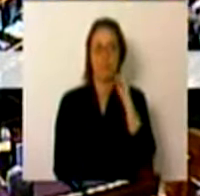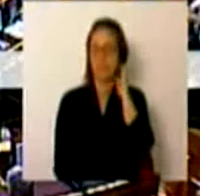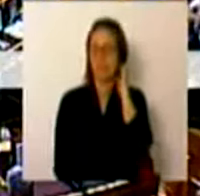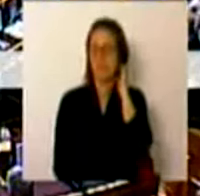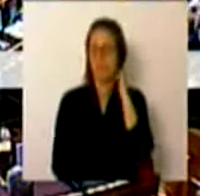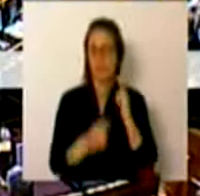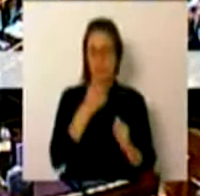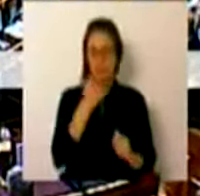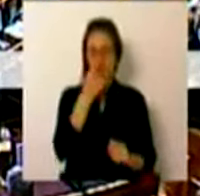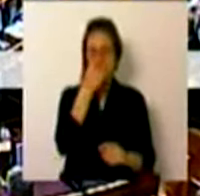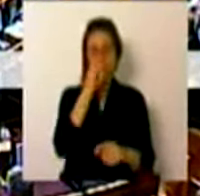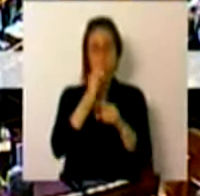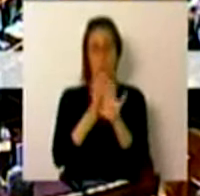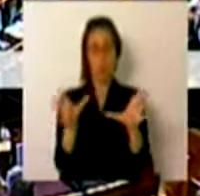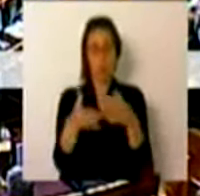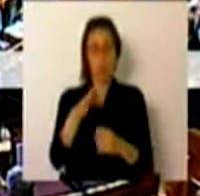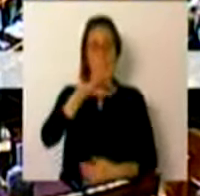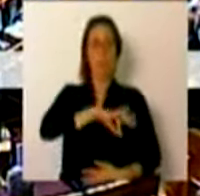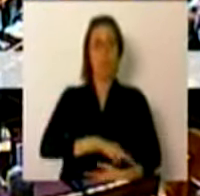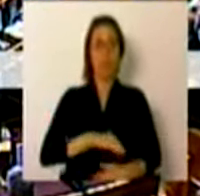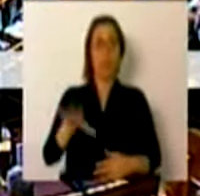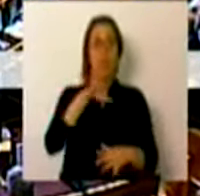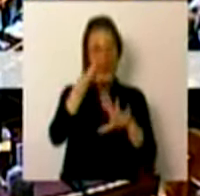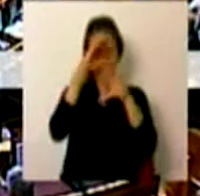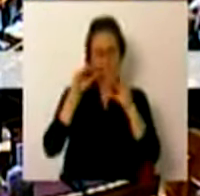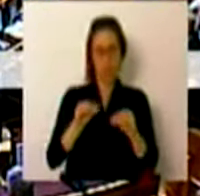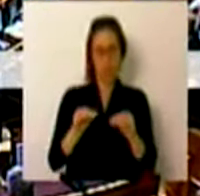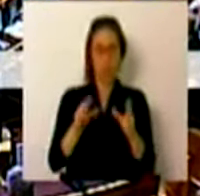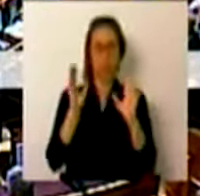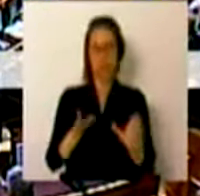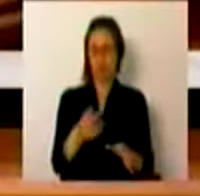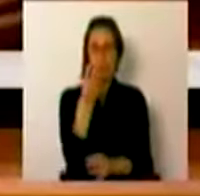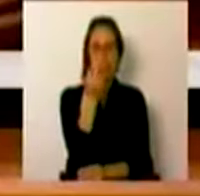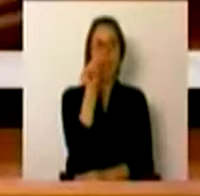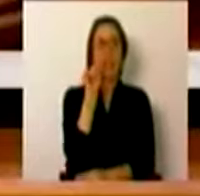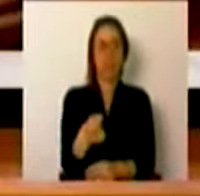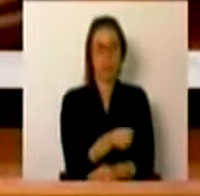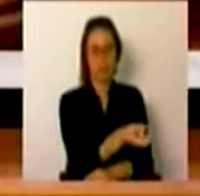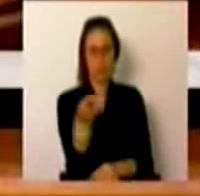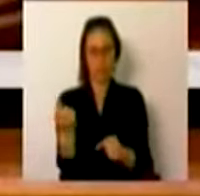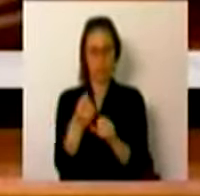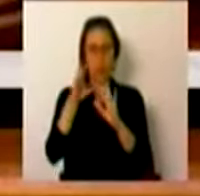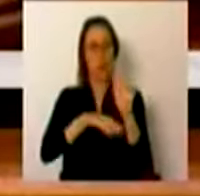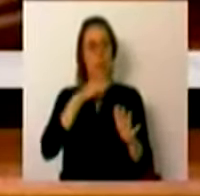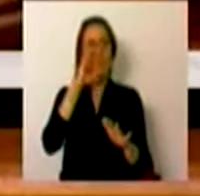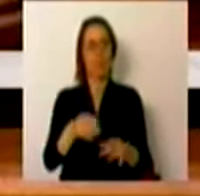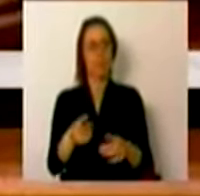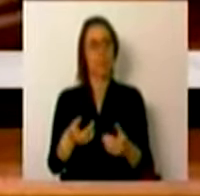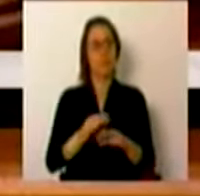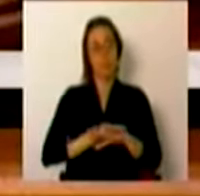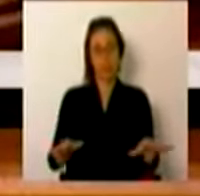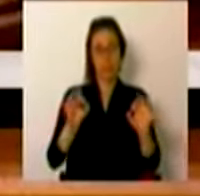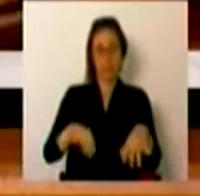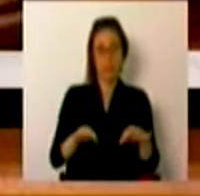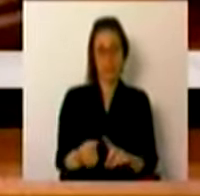Nas outras classes profissionais que se dedicam à educação, são já quase 3 mil os trabalhadores precários que vão deixar de o ser.